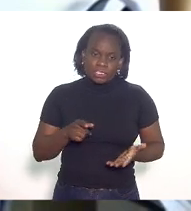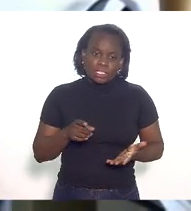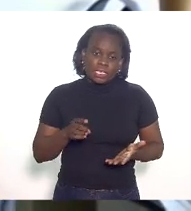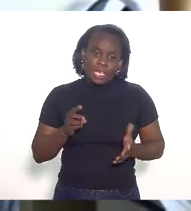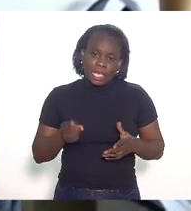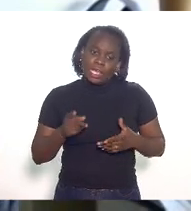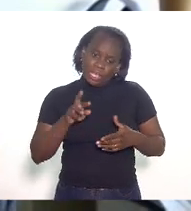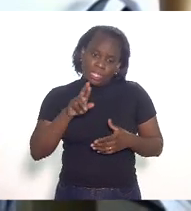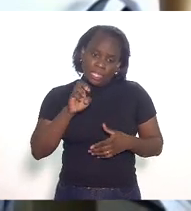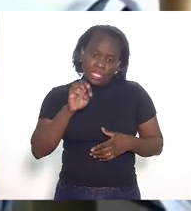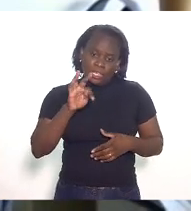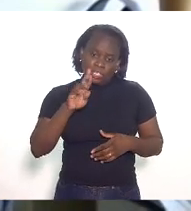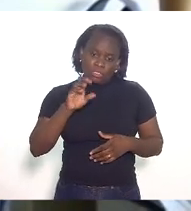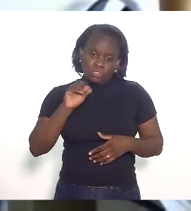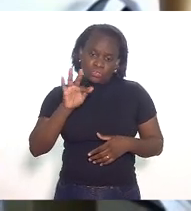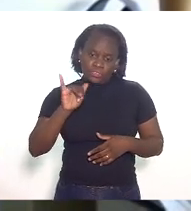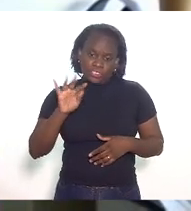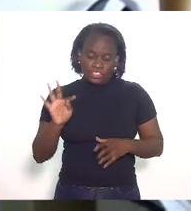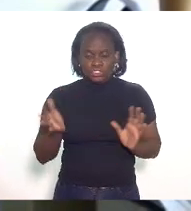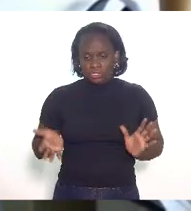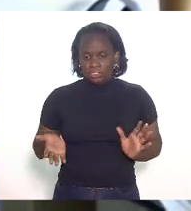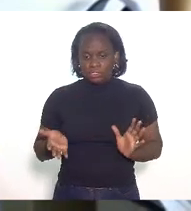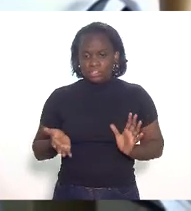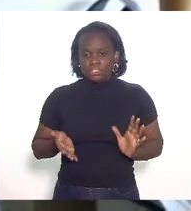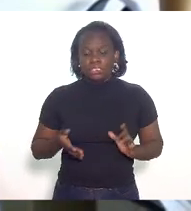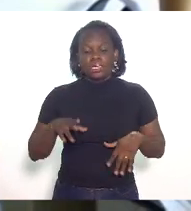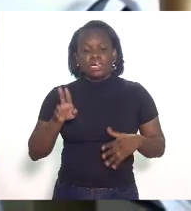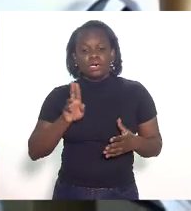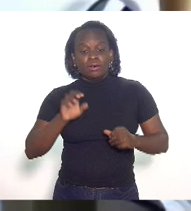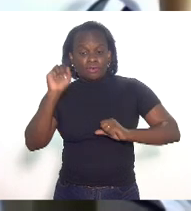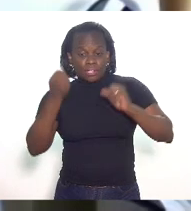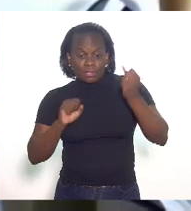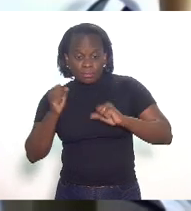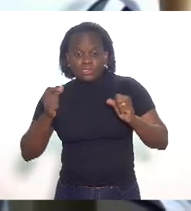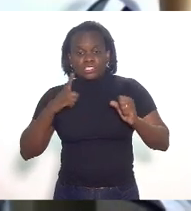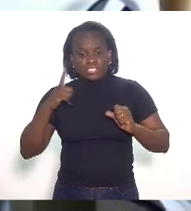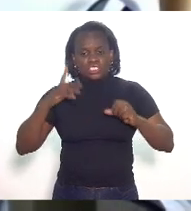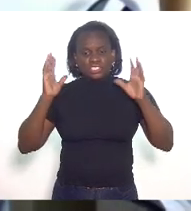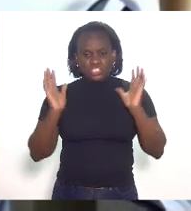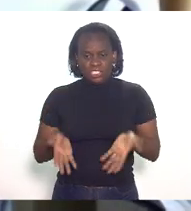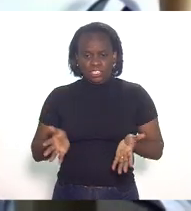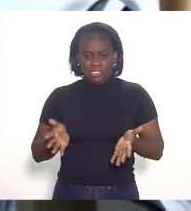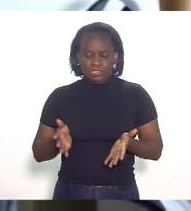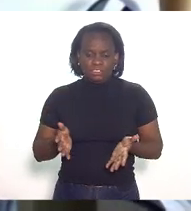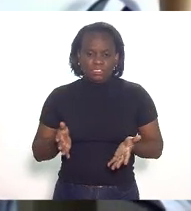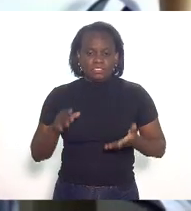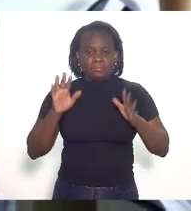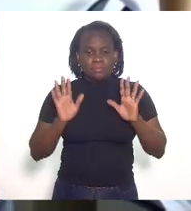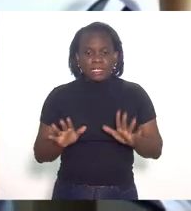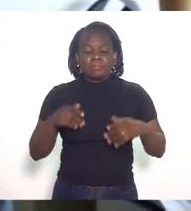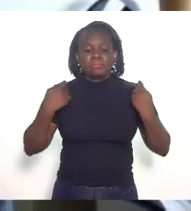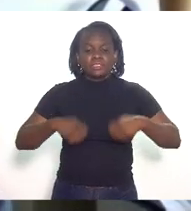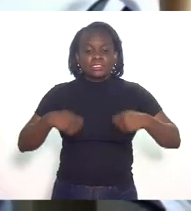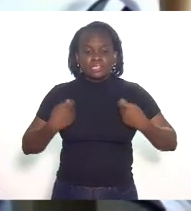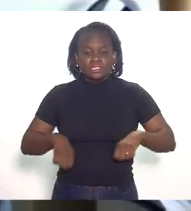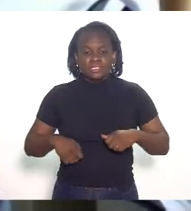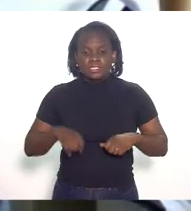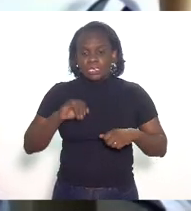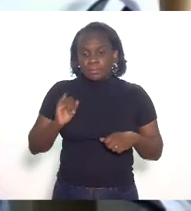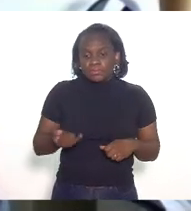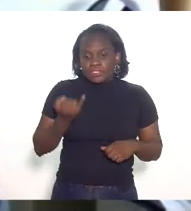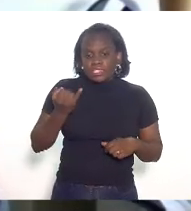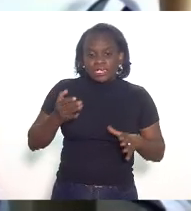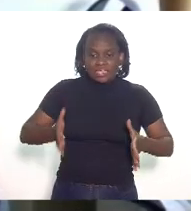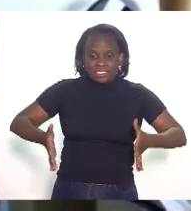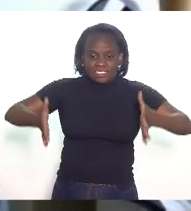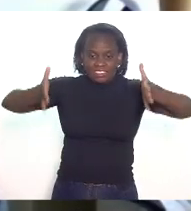retrofit a usina já existia mas ela vai ter vai ser aproveitada